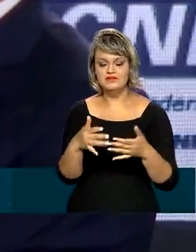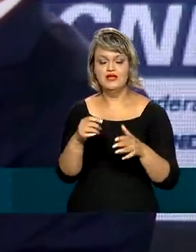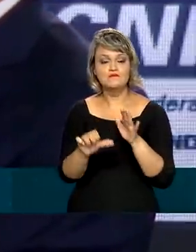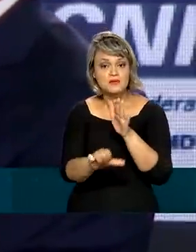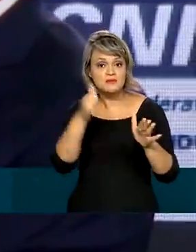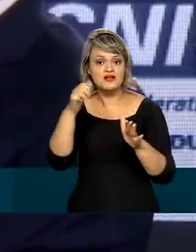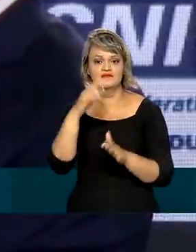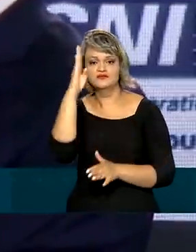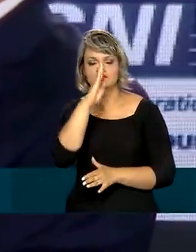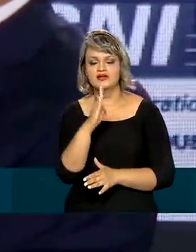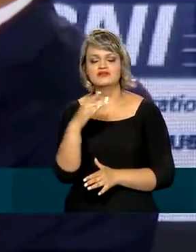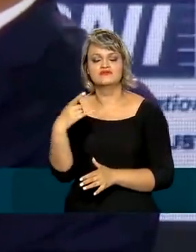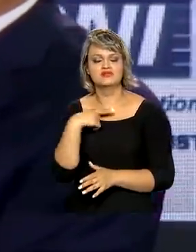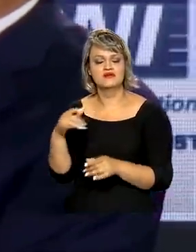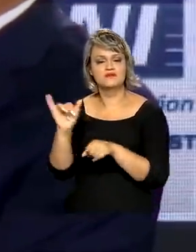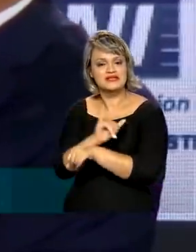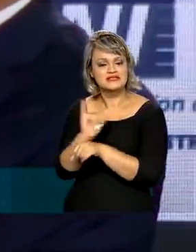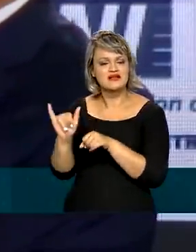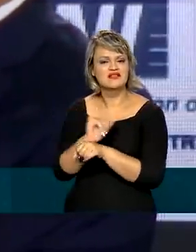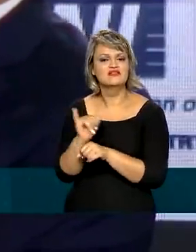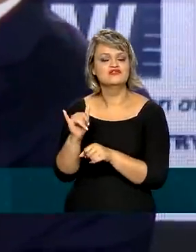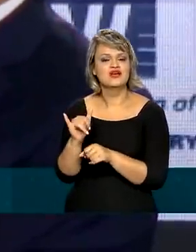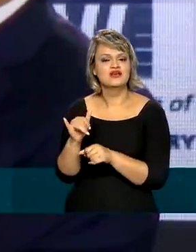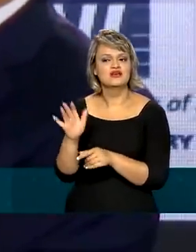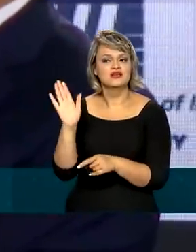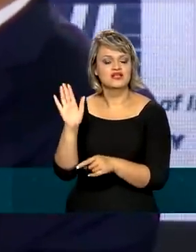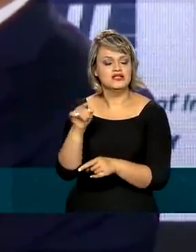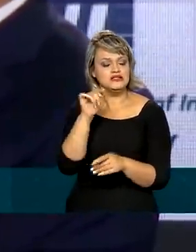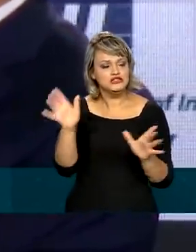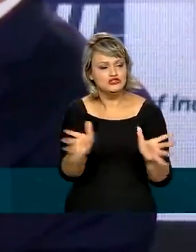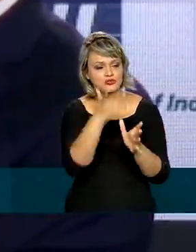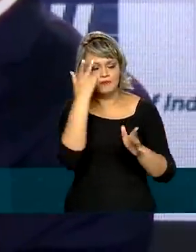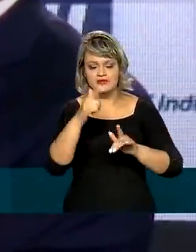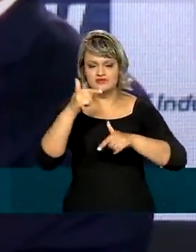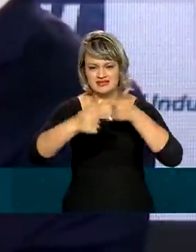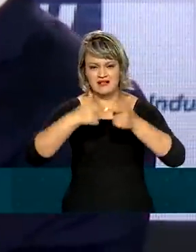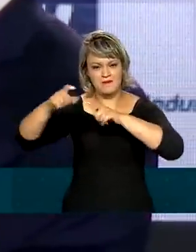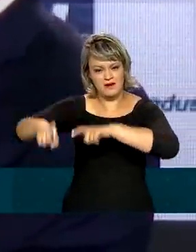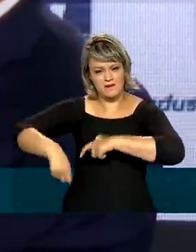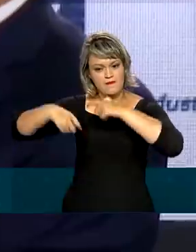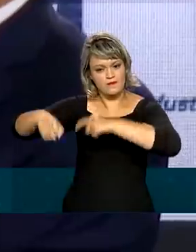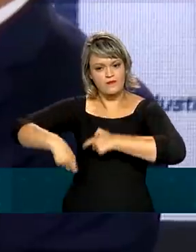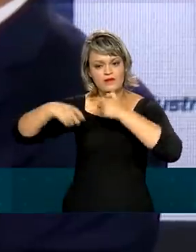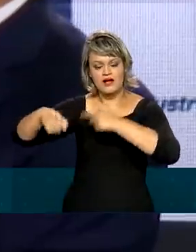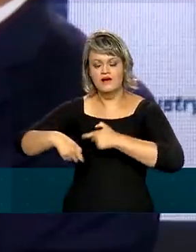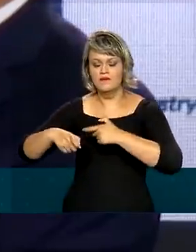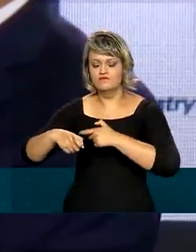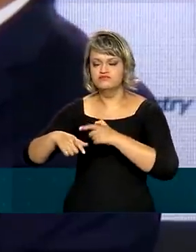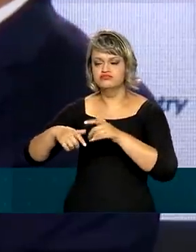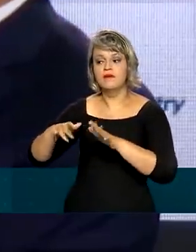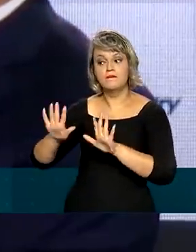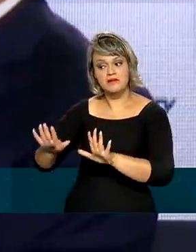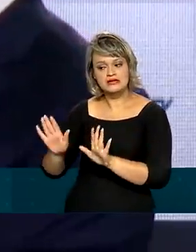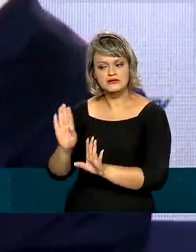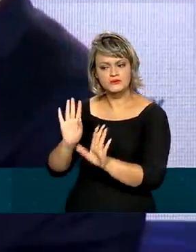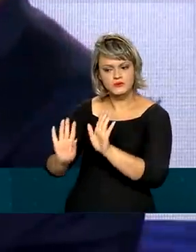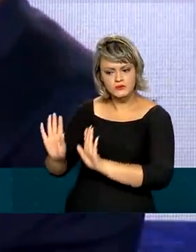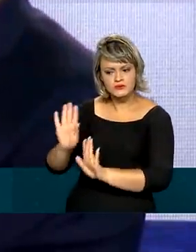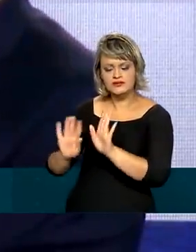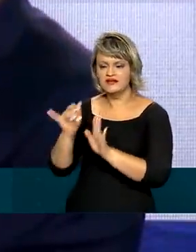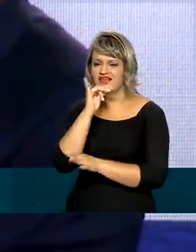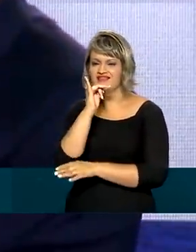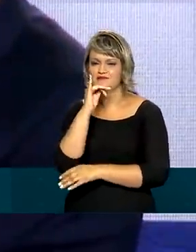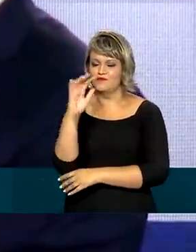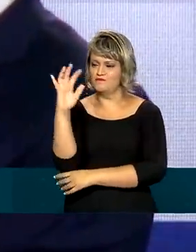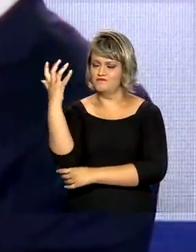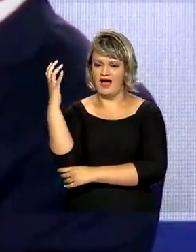ferramenta financeira que estimula os produtores rurais a preservarem os seus recursos naturais, uma árvore